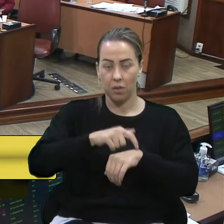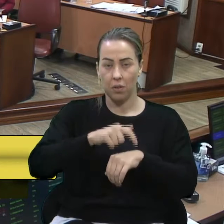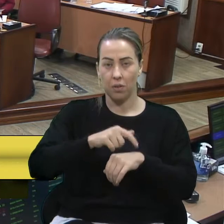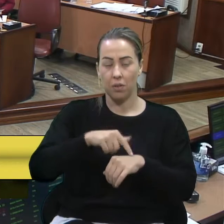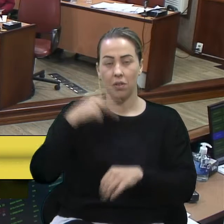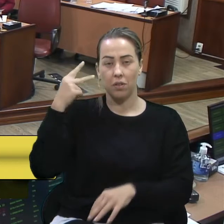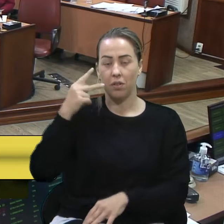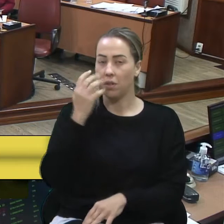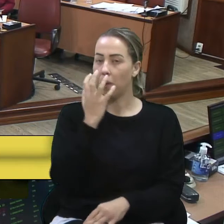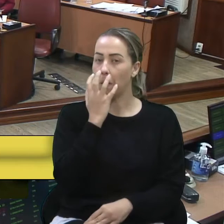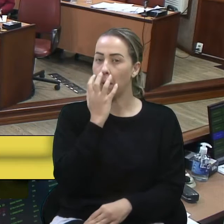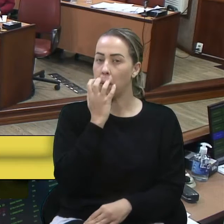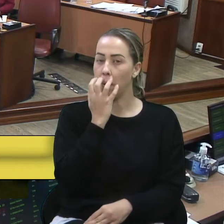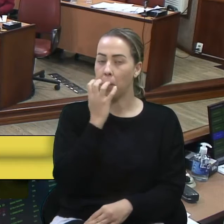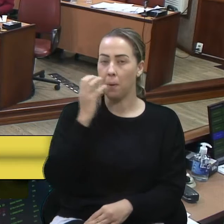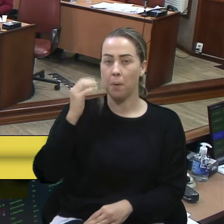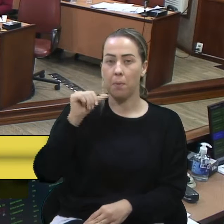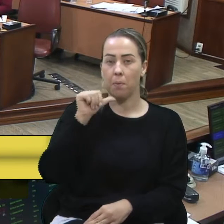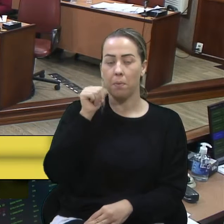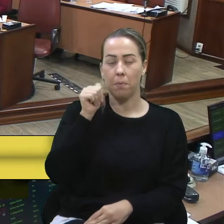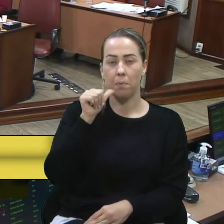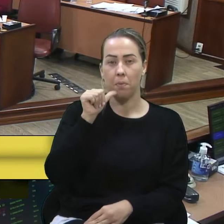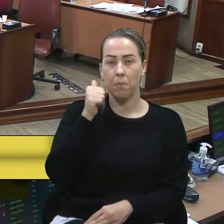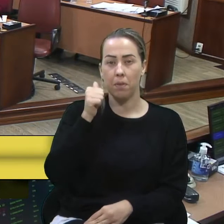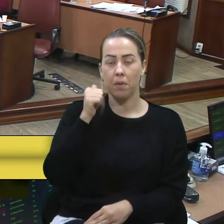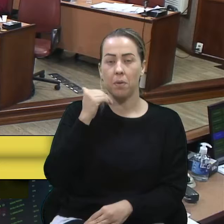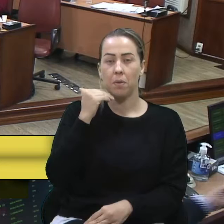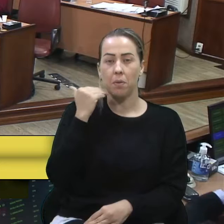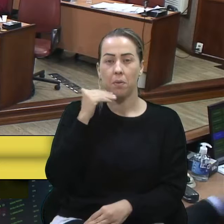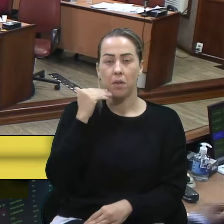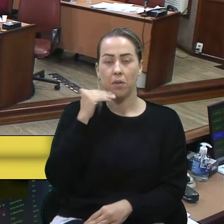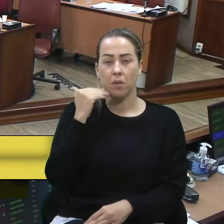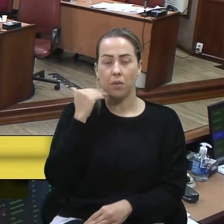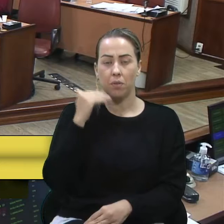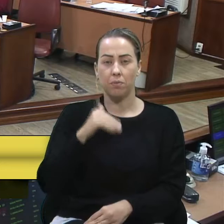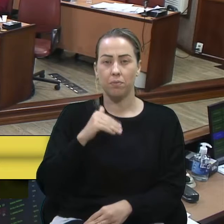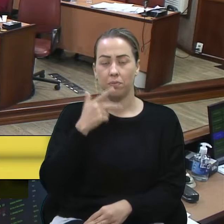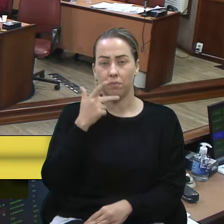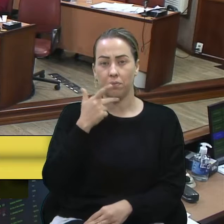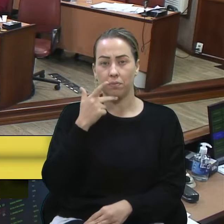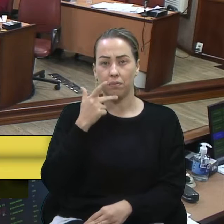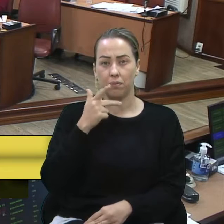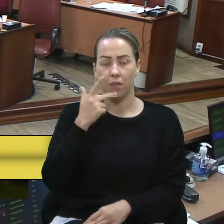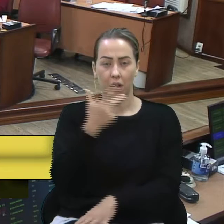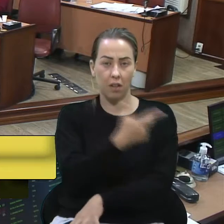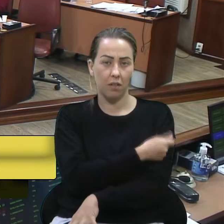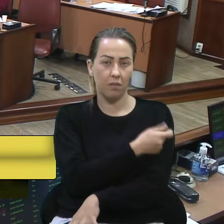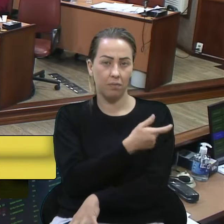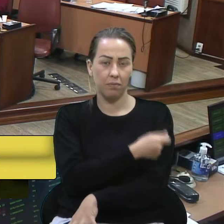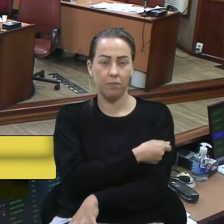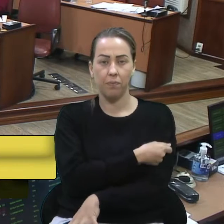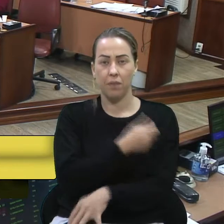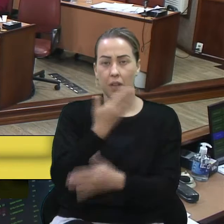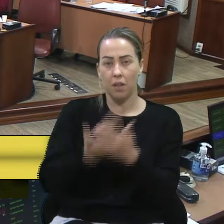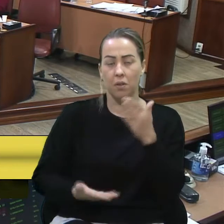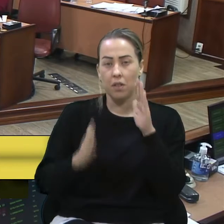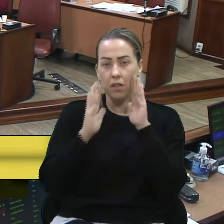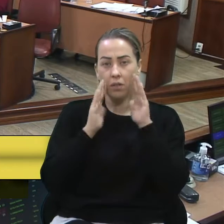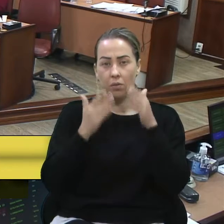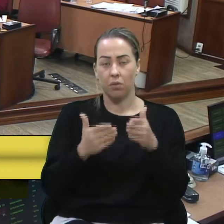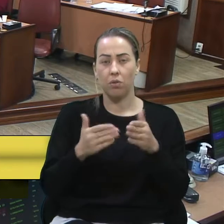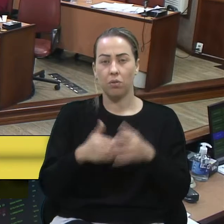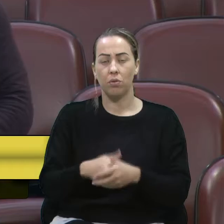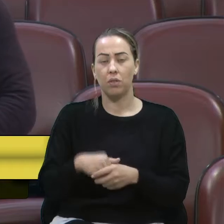Camiles, vereadores Marcon, Marisol Santos, falando em vacina, para não perder o foco,